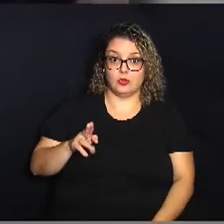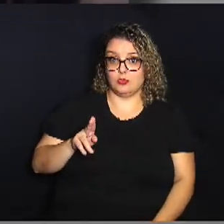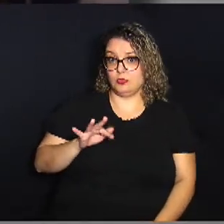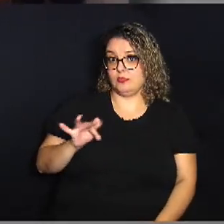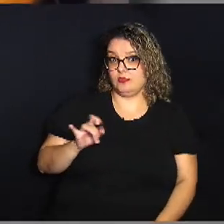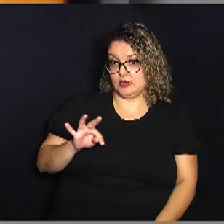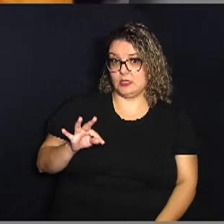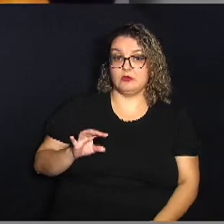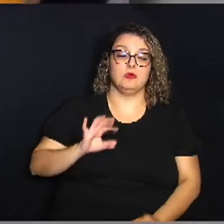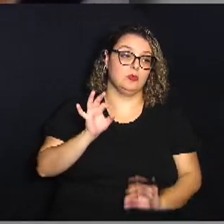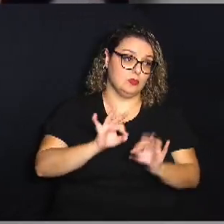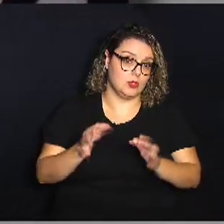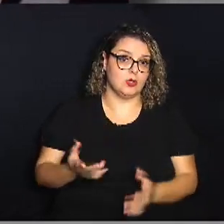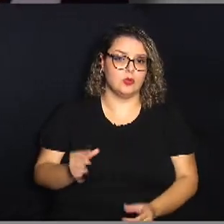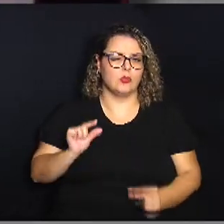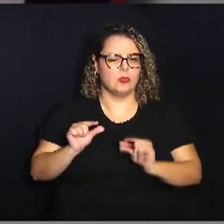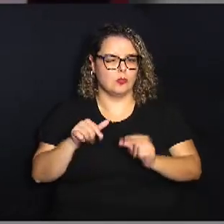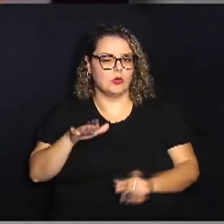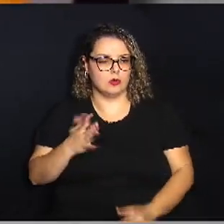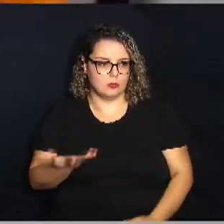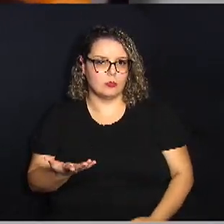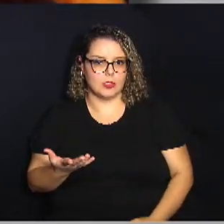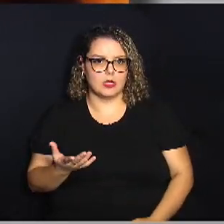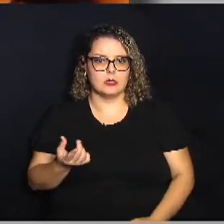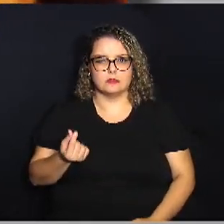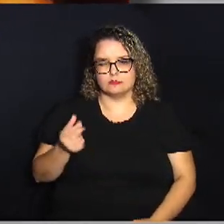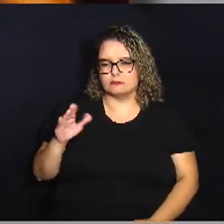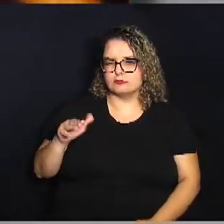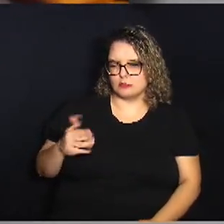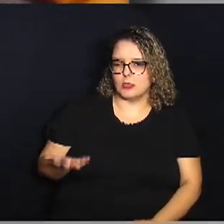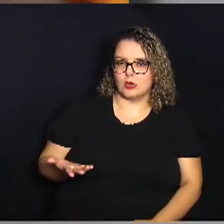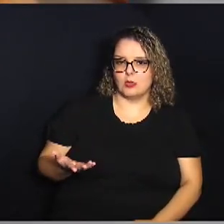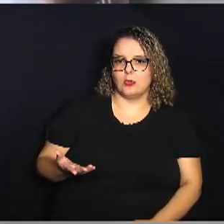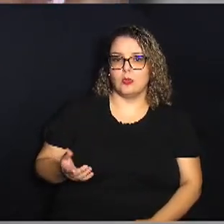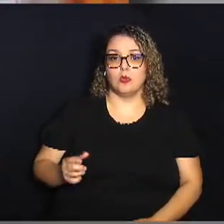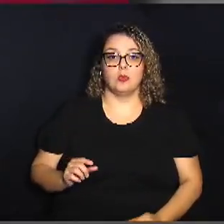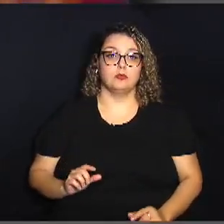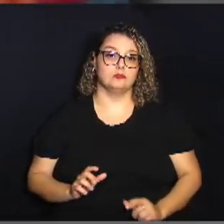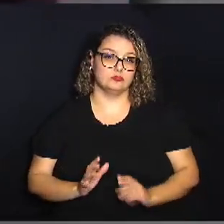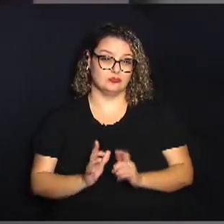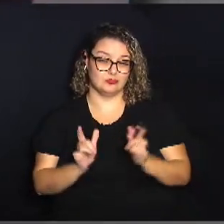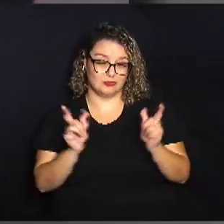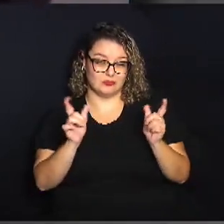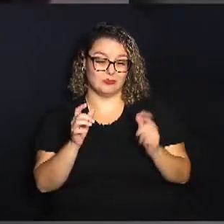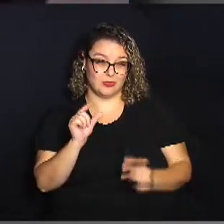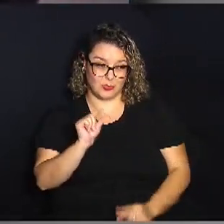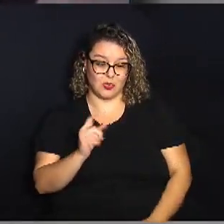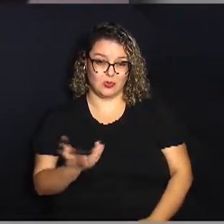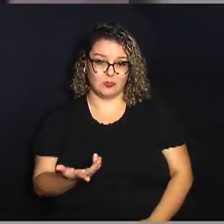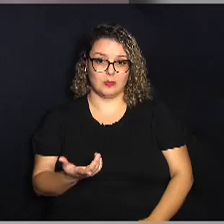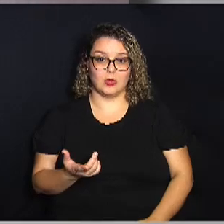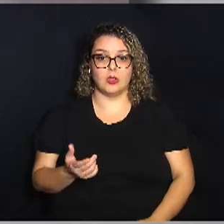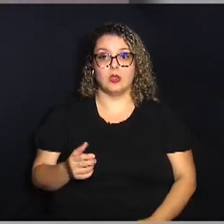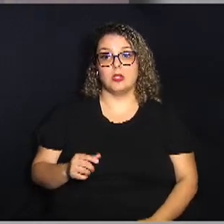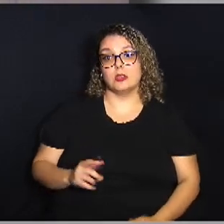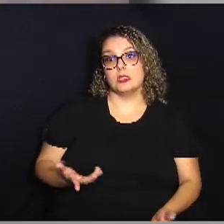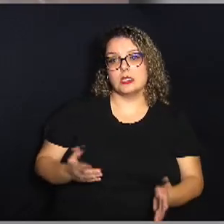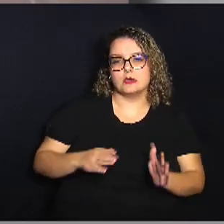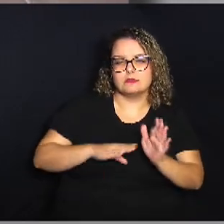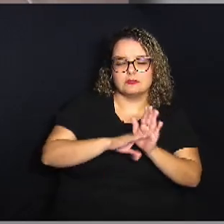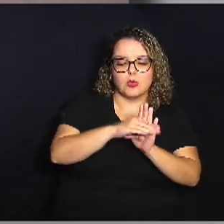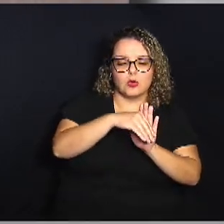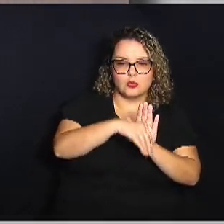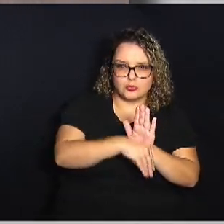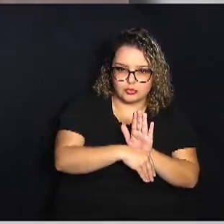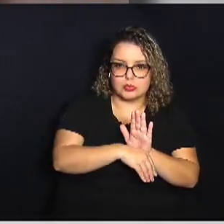organizar colocando um pouco mais os itens que são mais baratos ou que subiram menos colocando um pouco menos aqueles que subiram mais certamente você